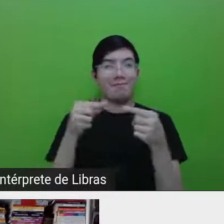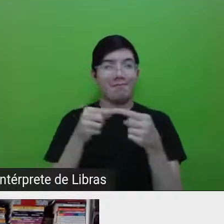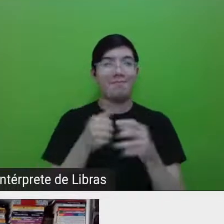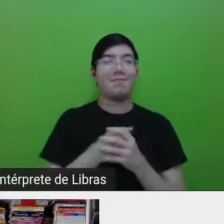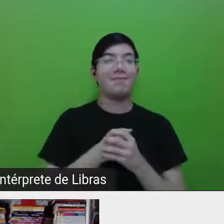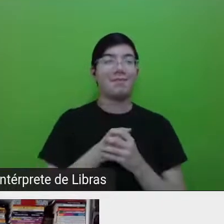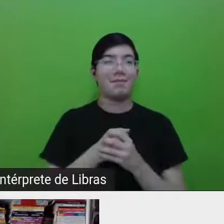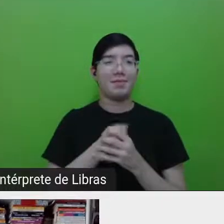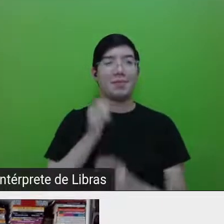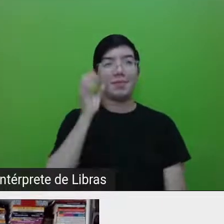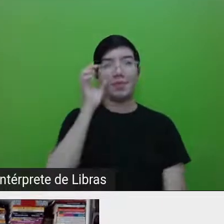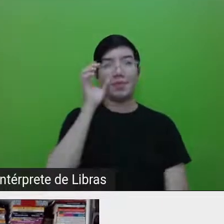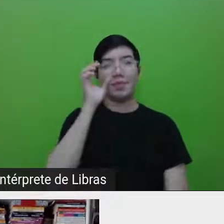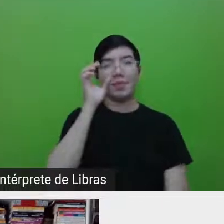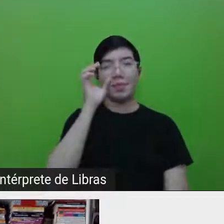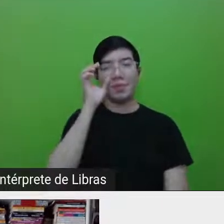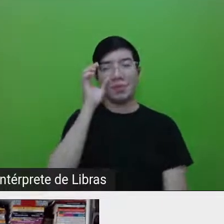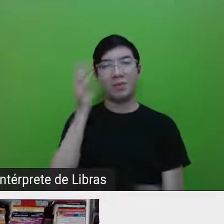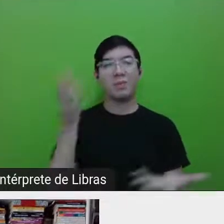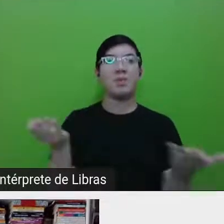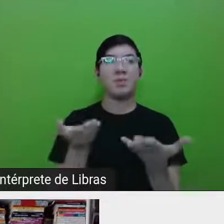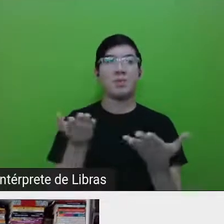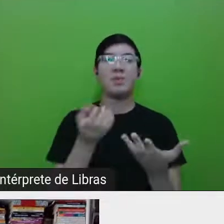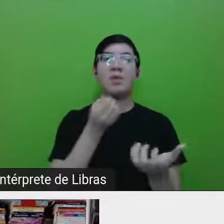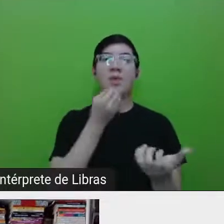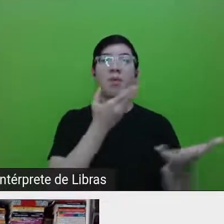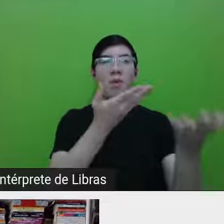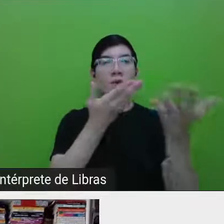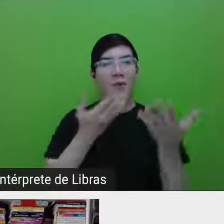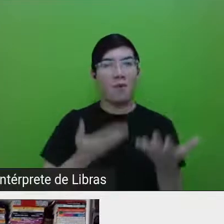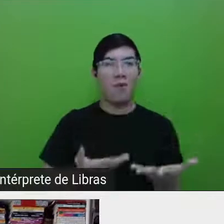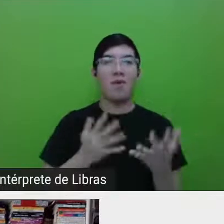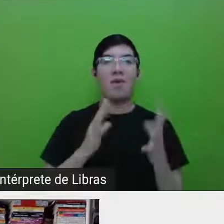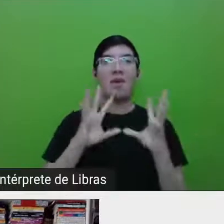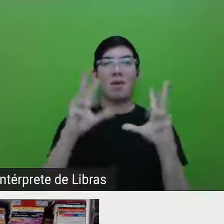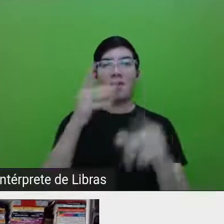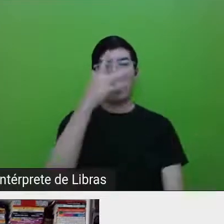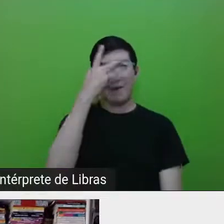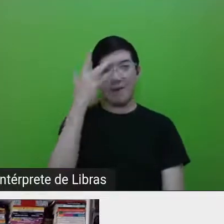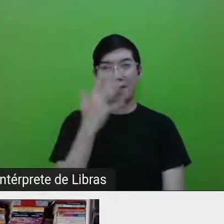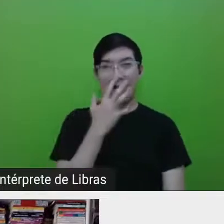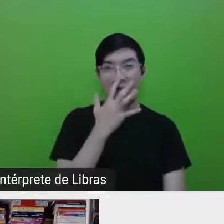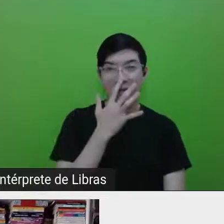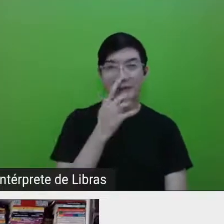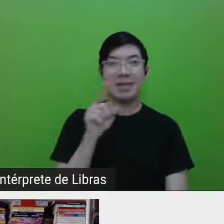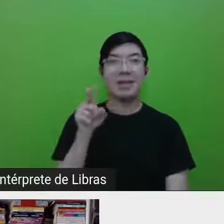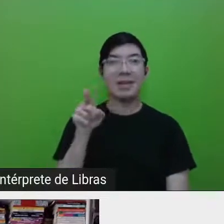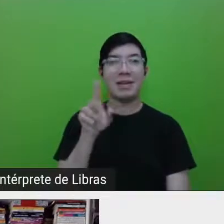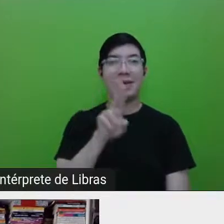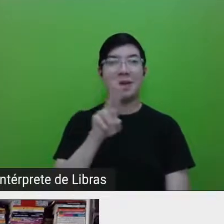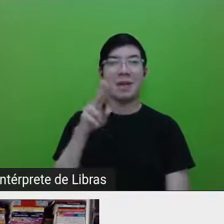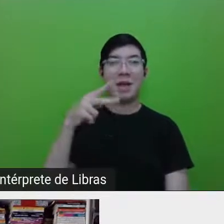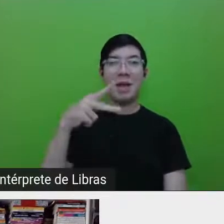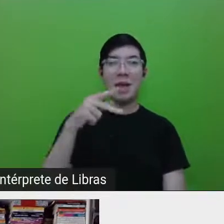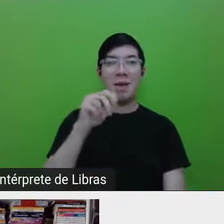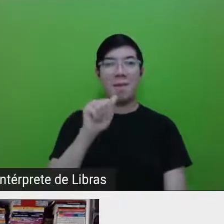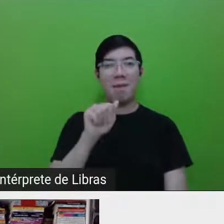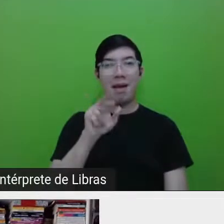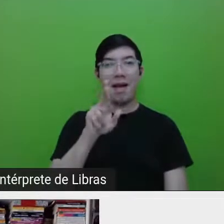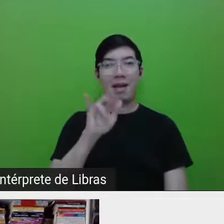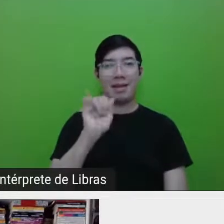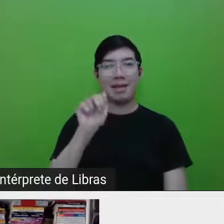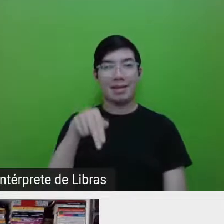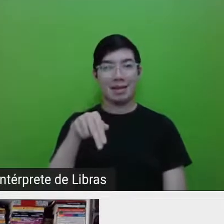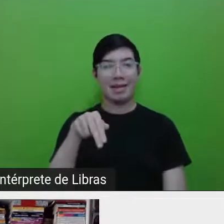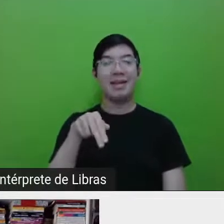quero começar também dando boas-vindas à galera que está aqui assistindo. Tem alguém chamado Parian, que eu não sei